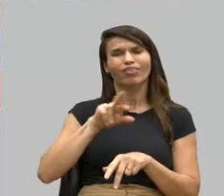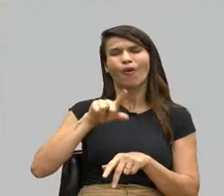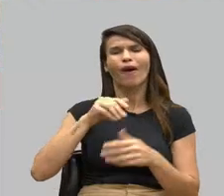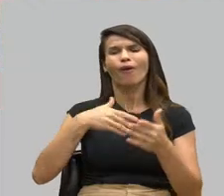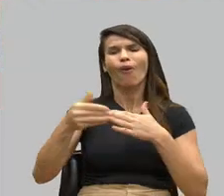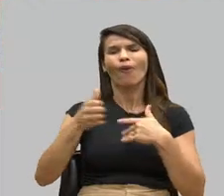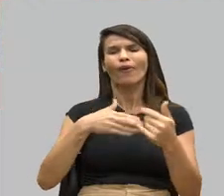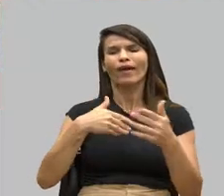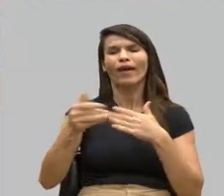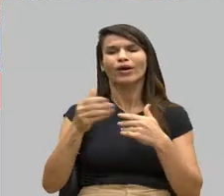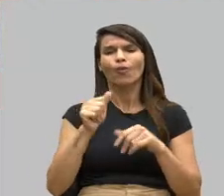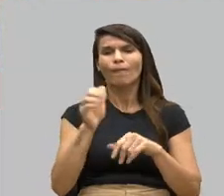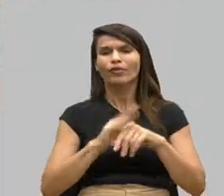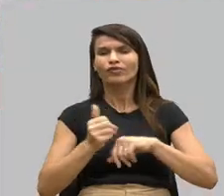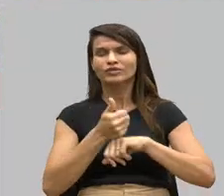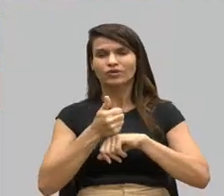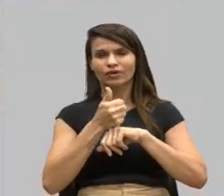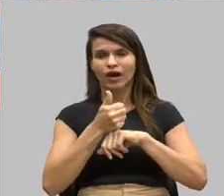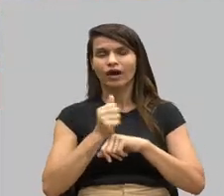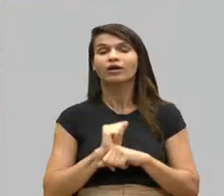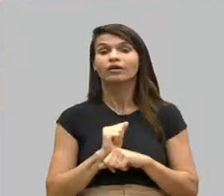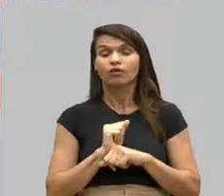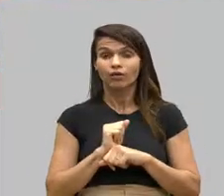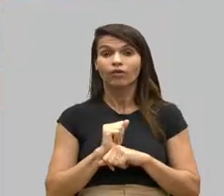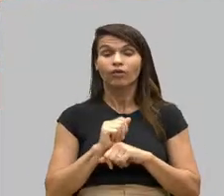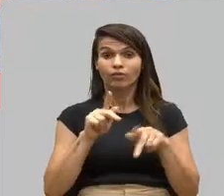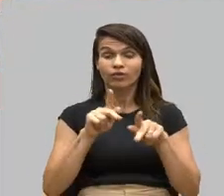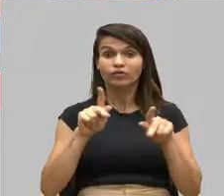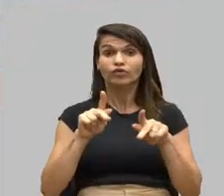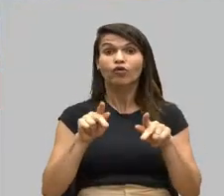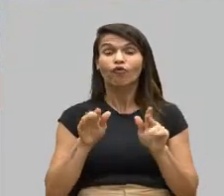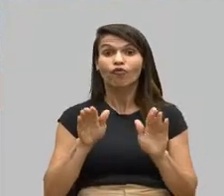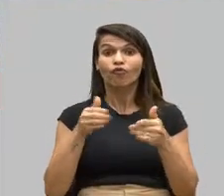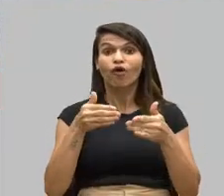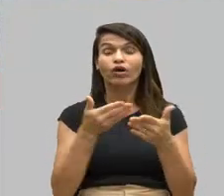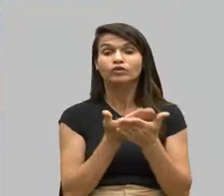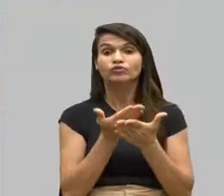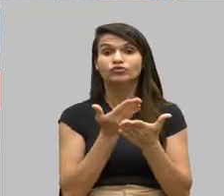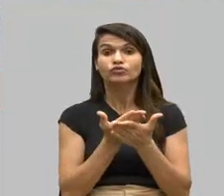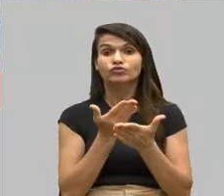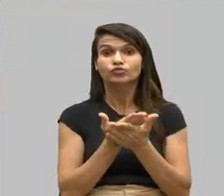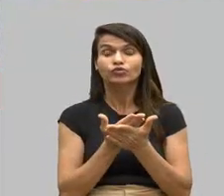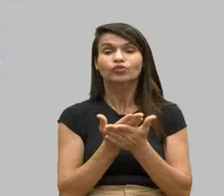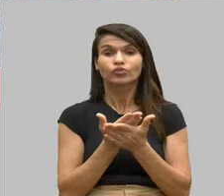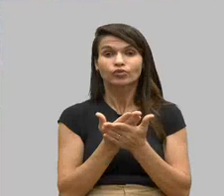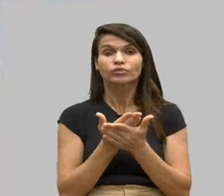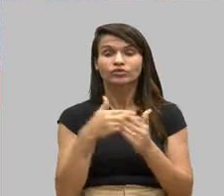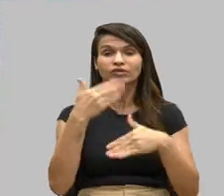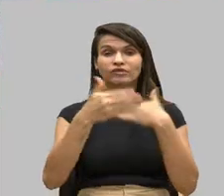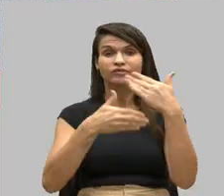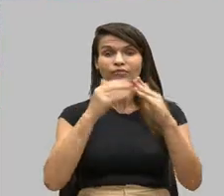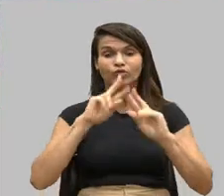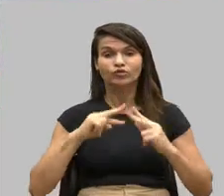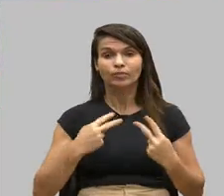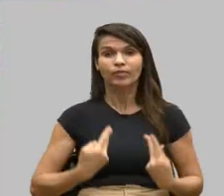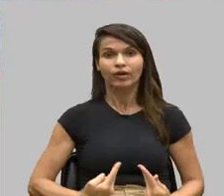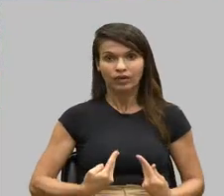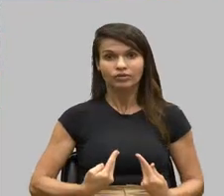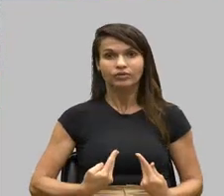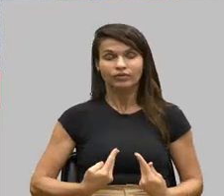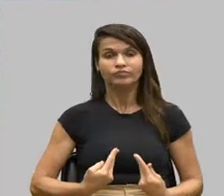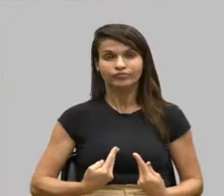Porque o professor, ele estuda o desenvolvimento humano. E, com esse desenvolvimento humano, ele vai